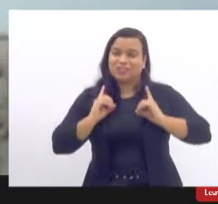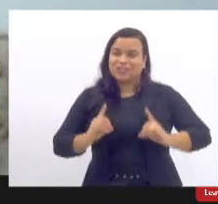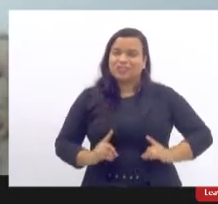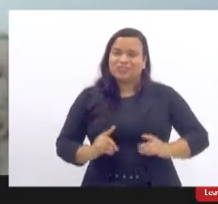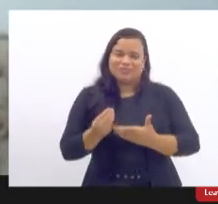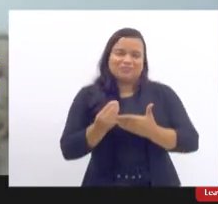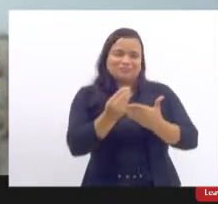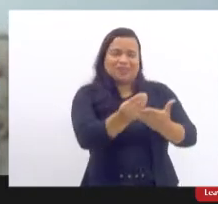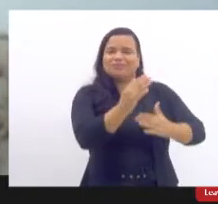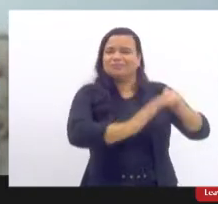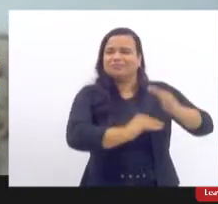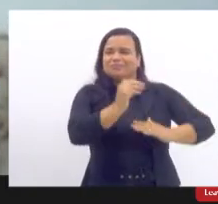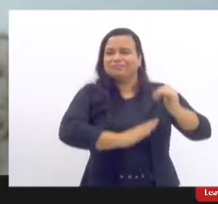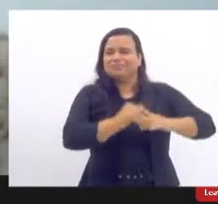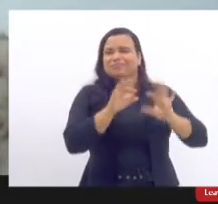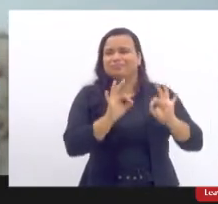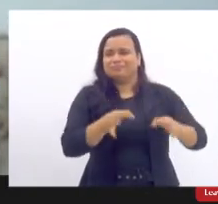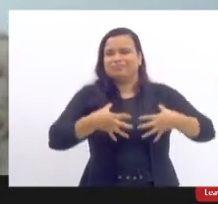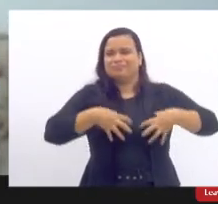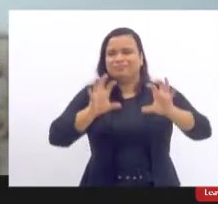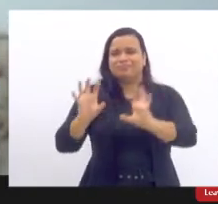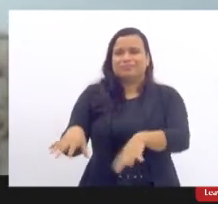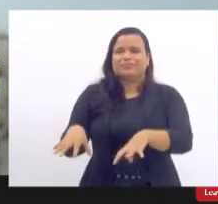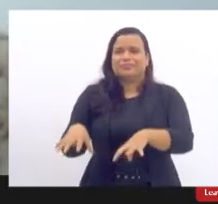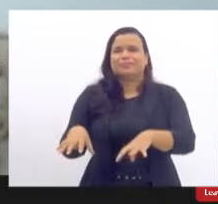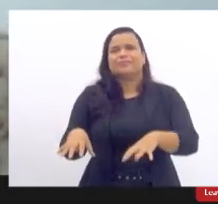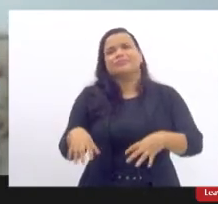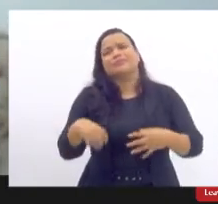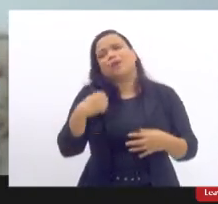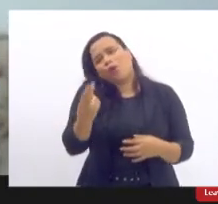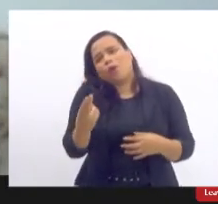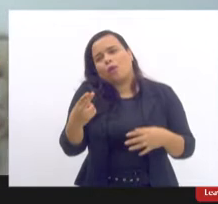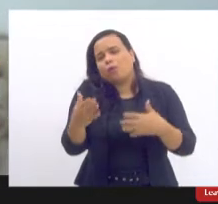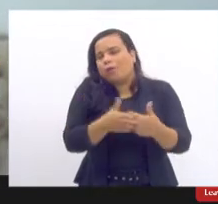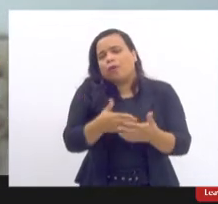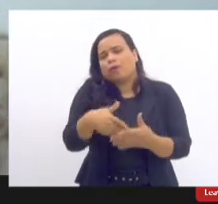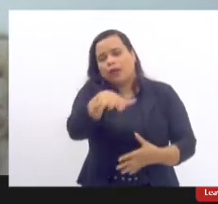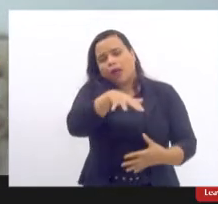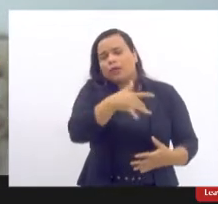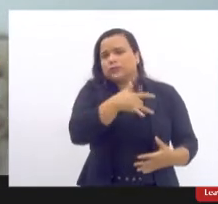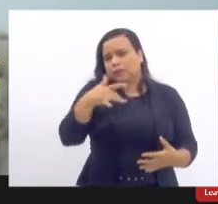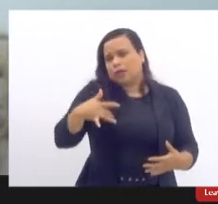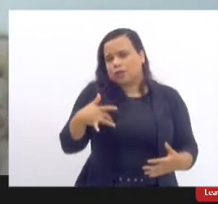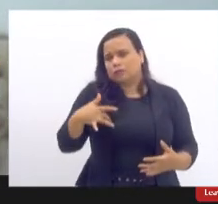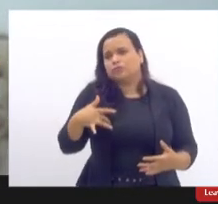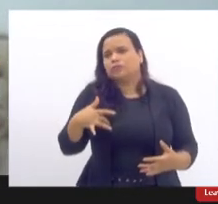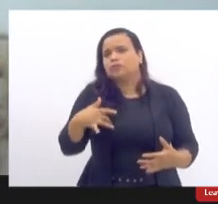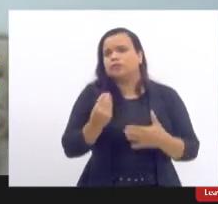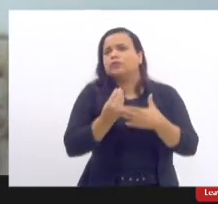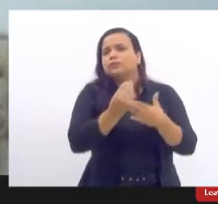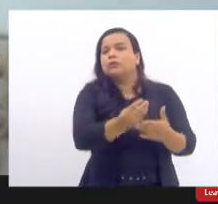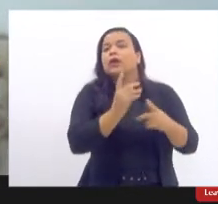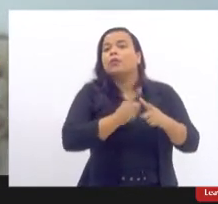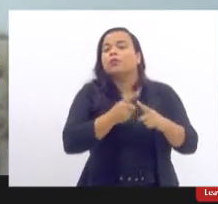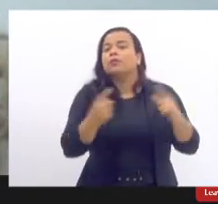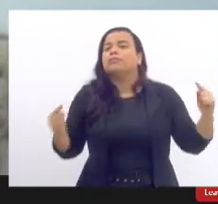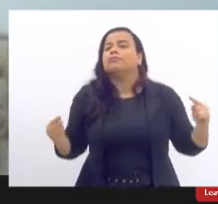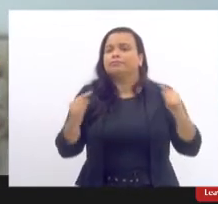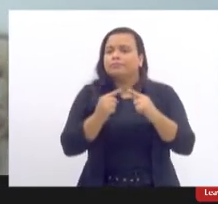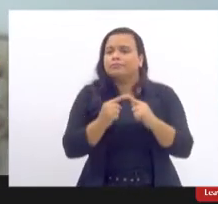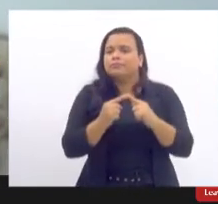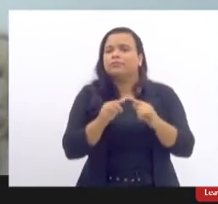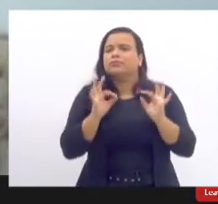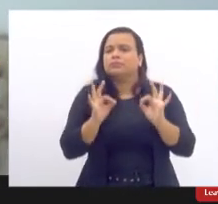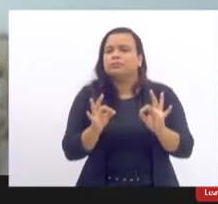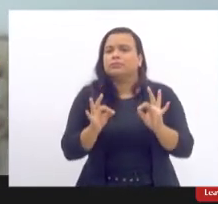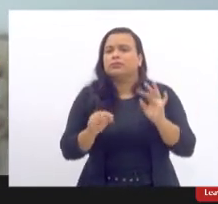prática, a prática do esplante, qualquer prática de saúde, mas, enfim, porque está diretamente ligada a algo que certamente